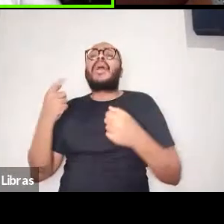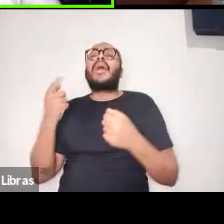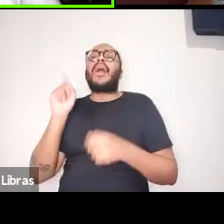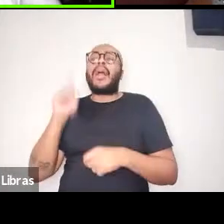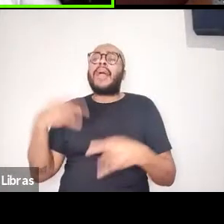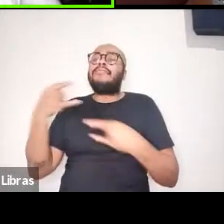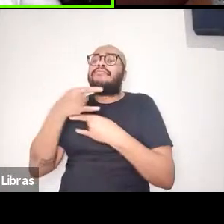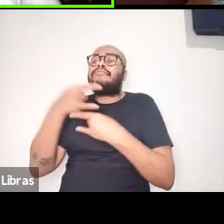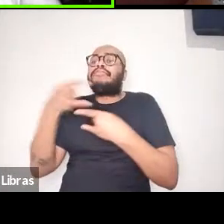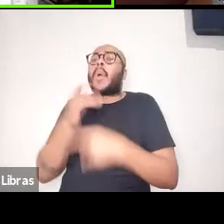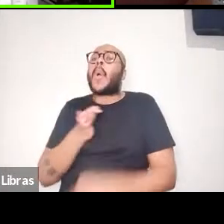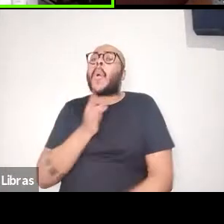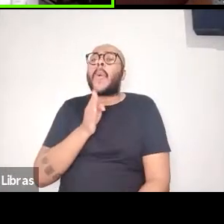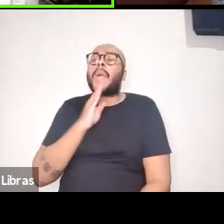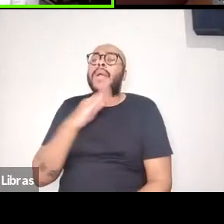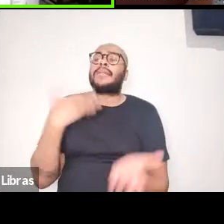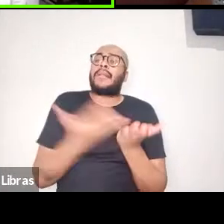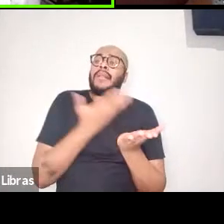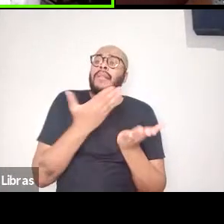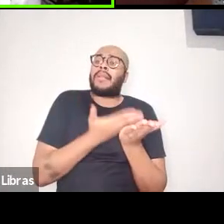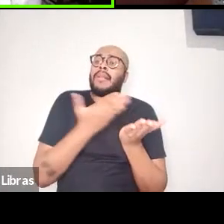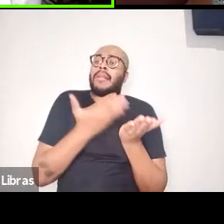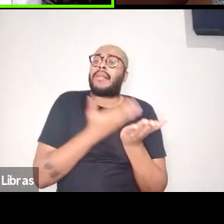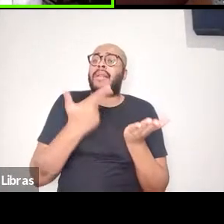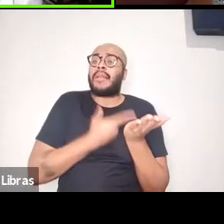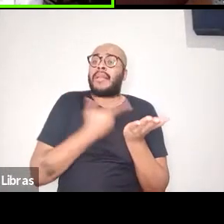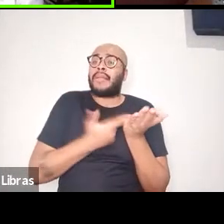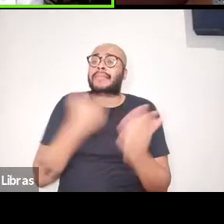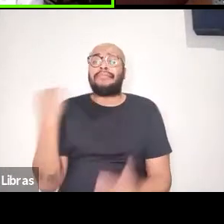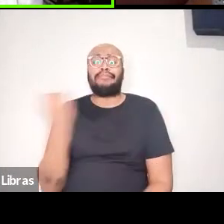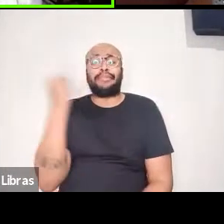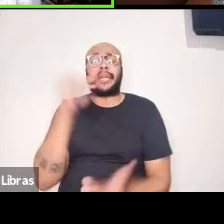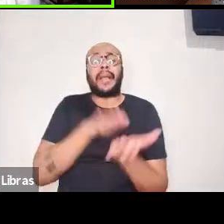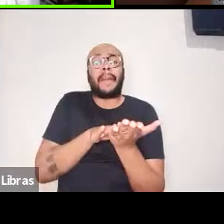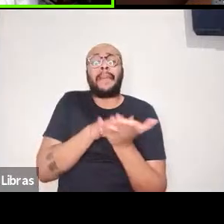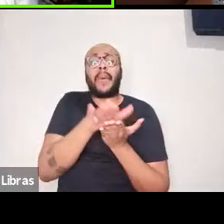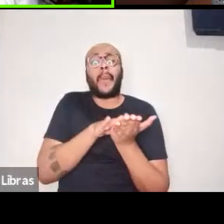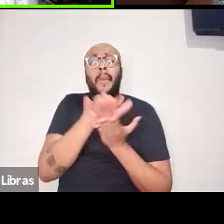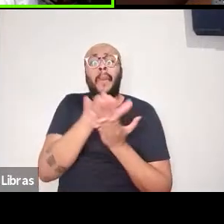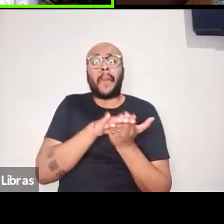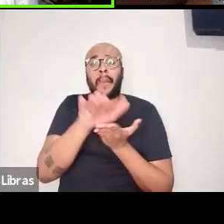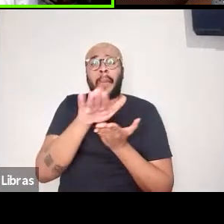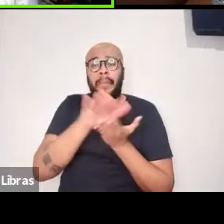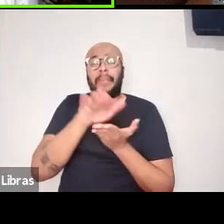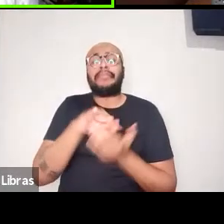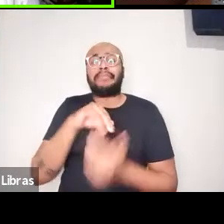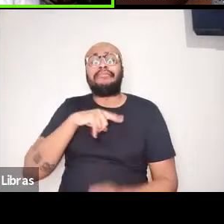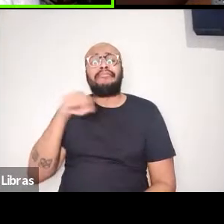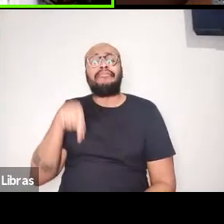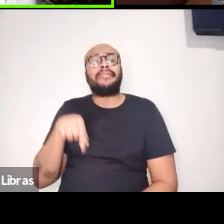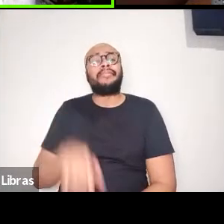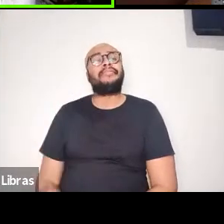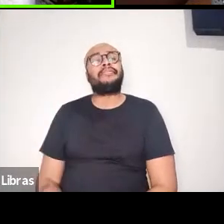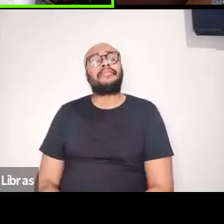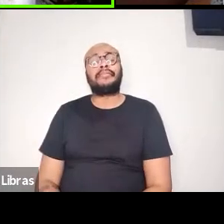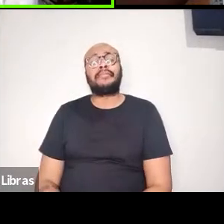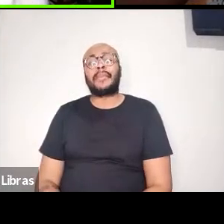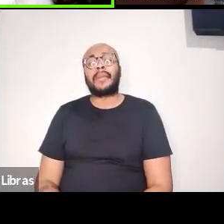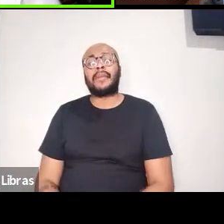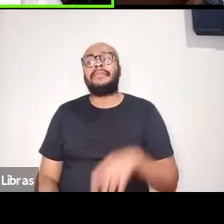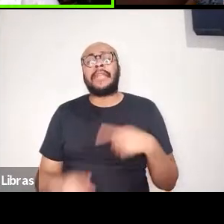livros que estão sendo publicados sobre educação. porque,